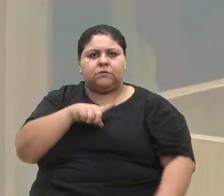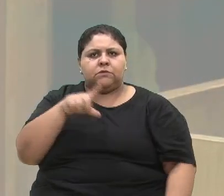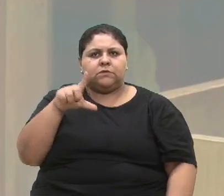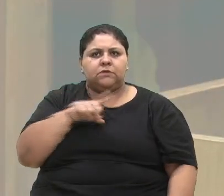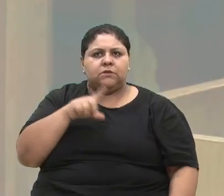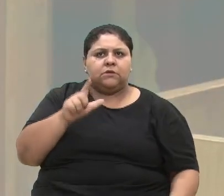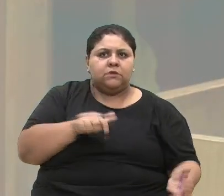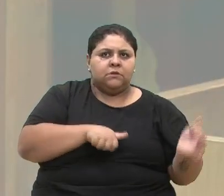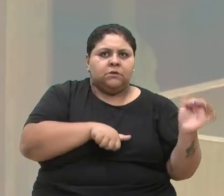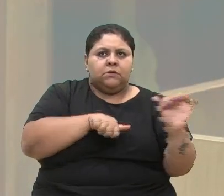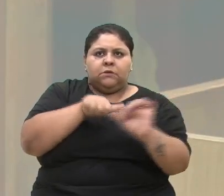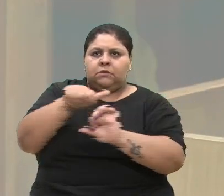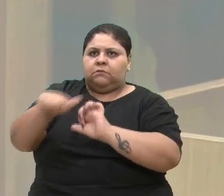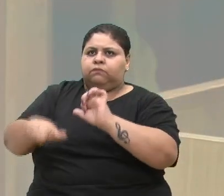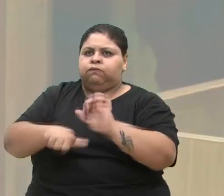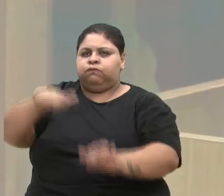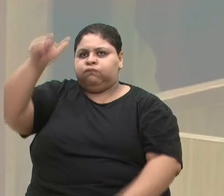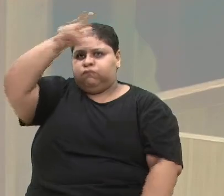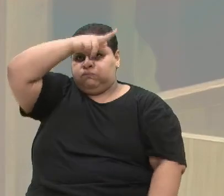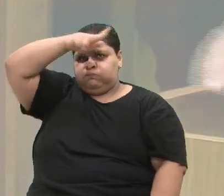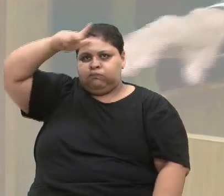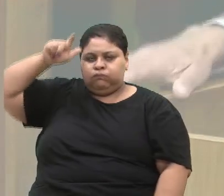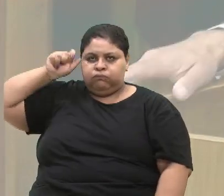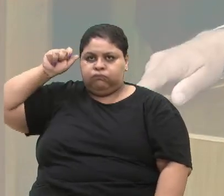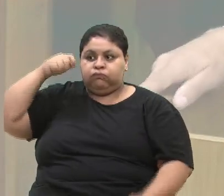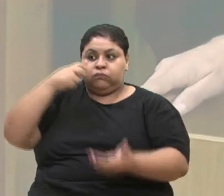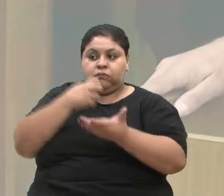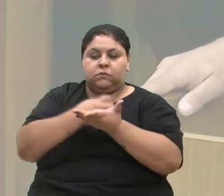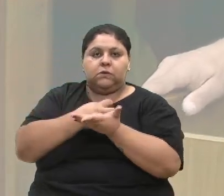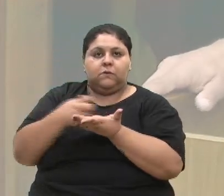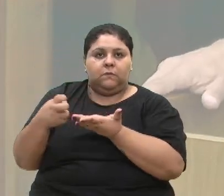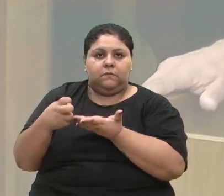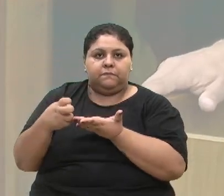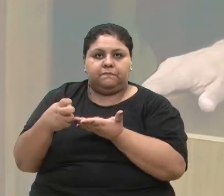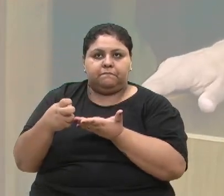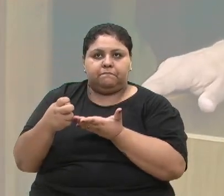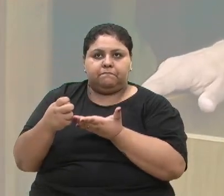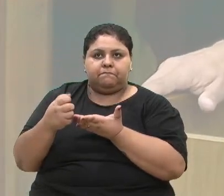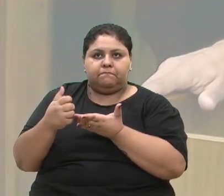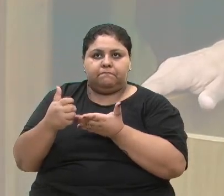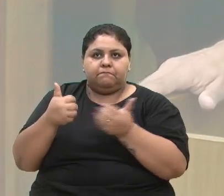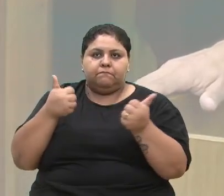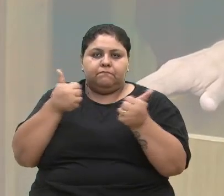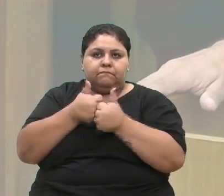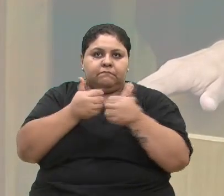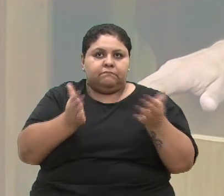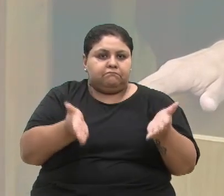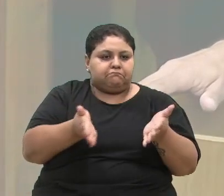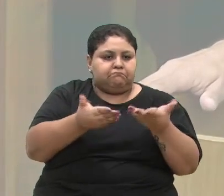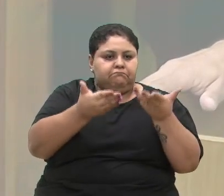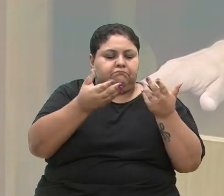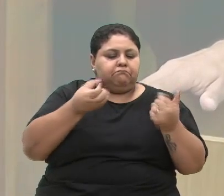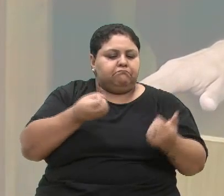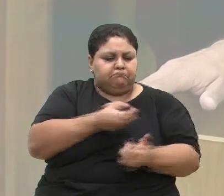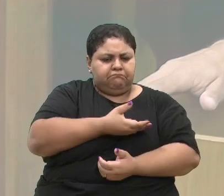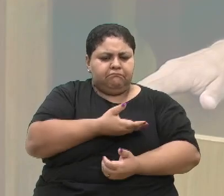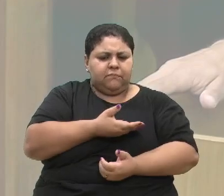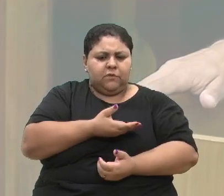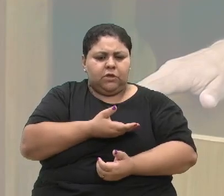troca de prefeito. O prefeito foi empitimado ali nas vésperas das festas do Ano Novo, de Natal.